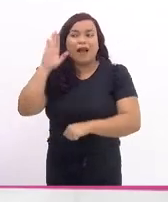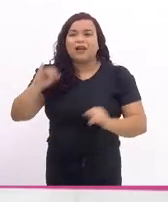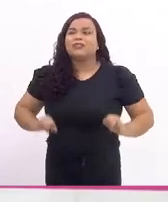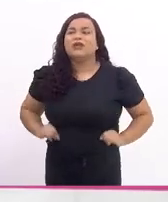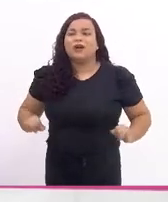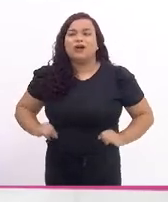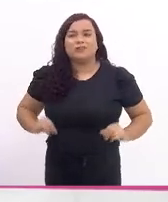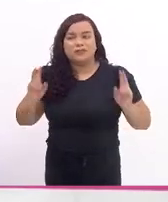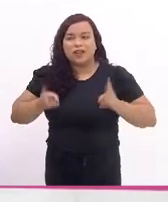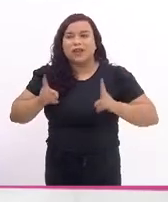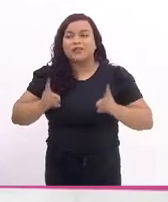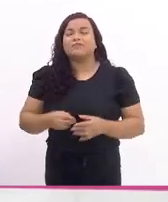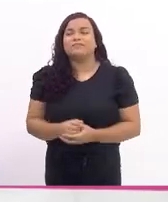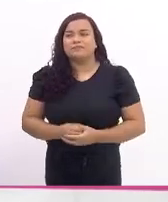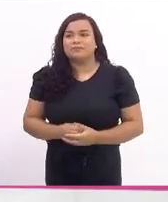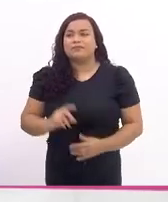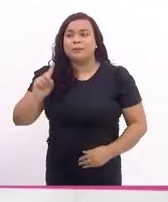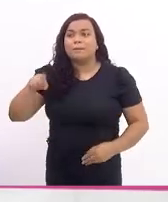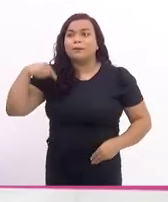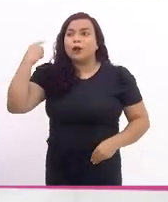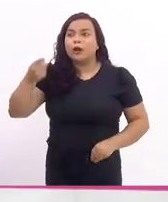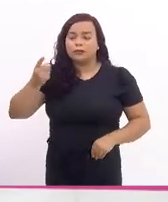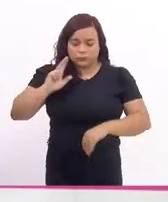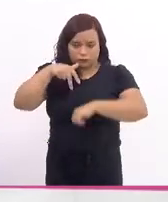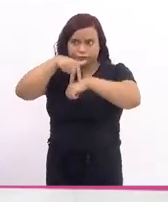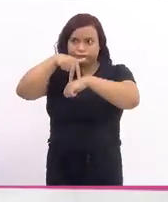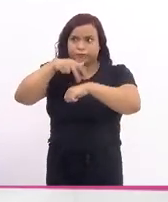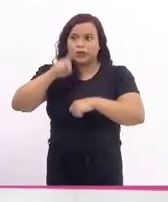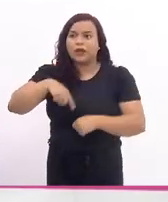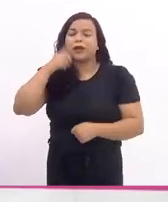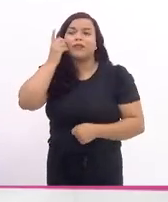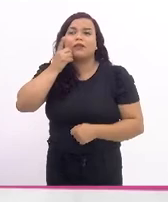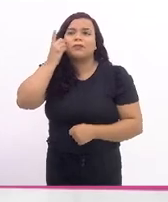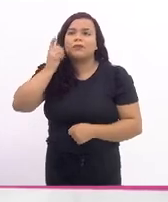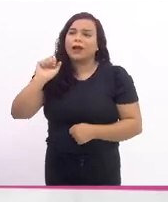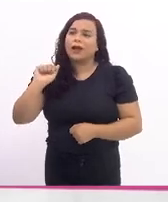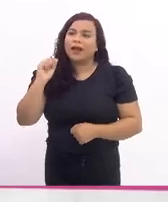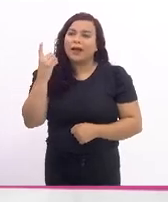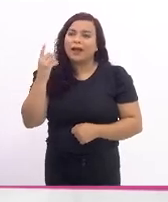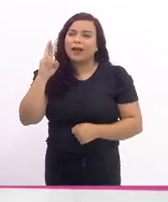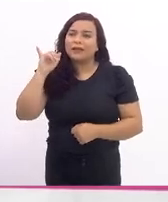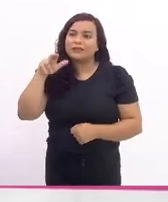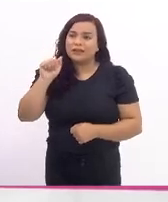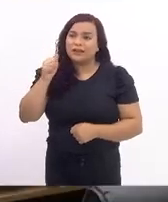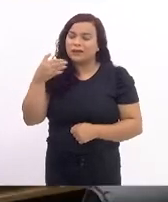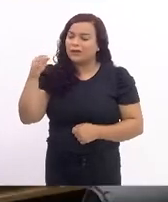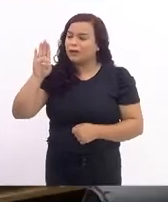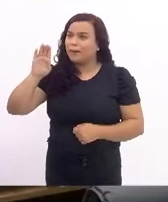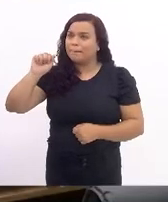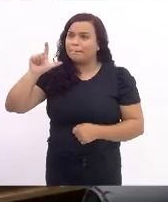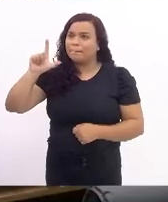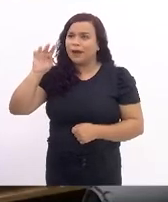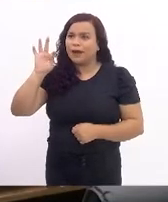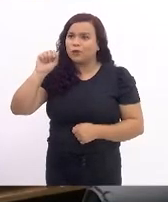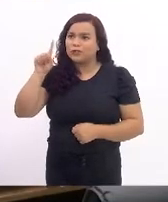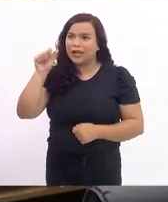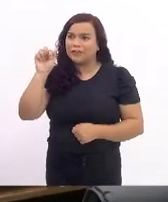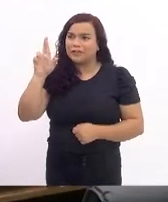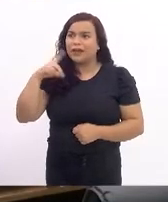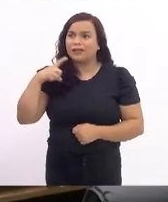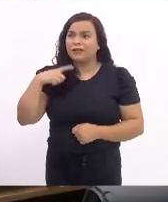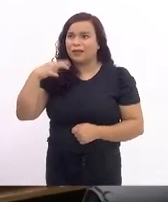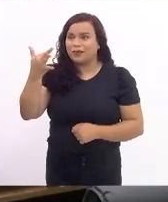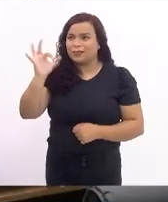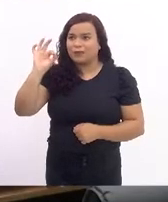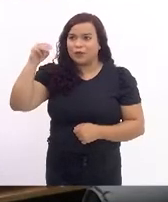sempre. Próxima oradora escrita é a nobre deputada Adriana Baltazar. Vossa Excelência dispõe de